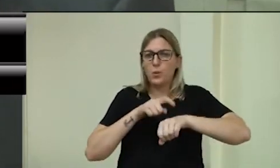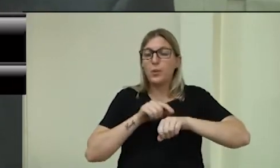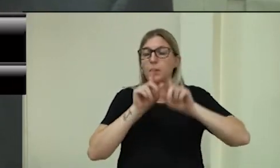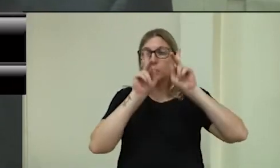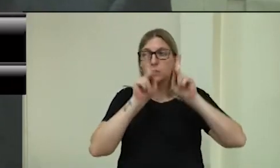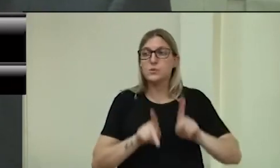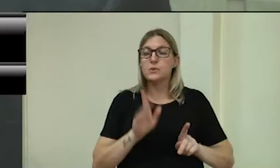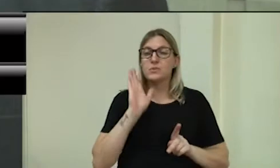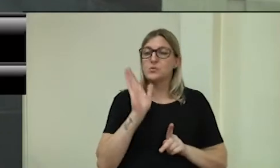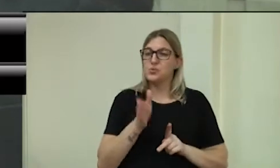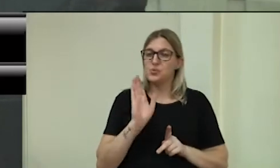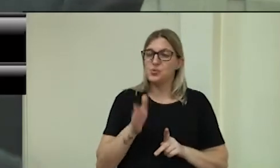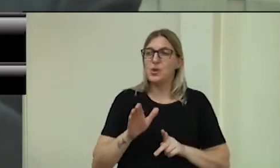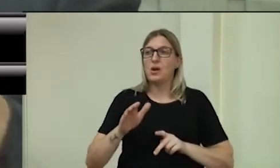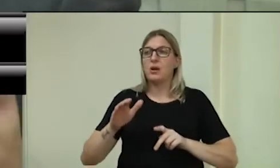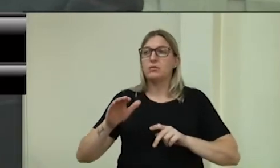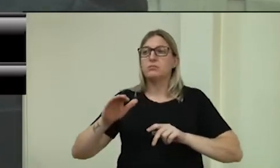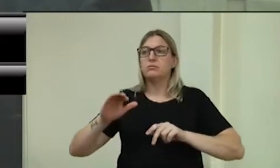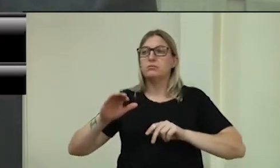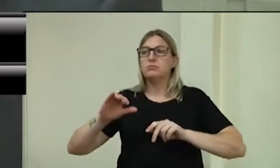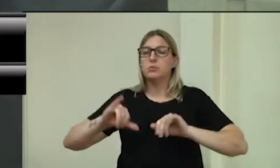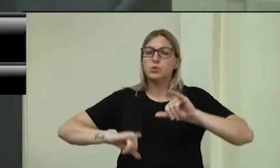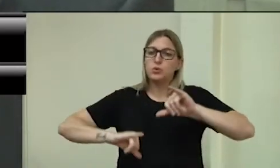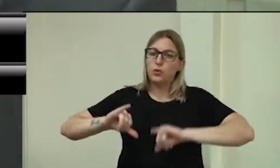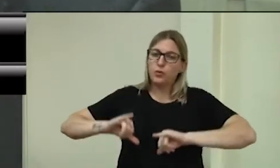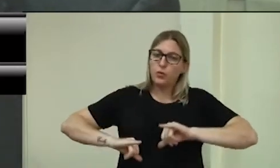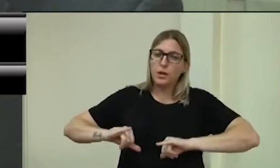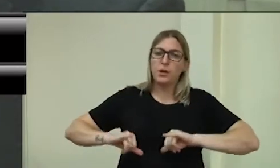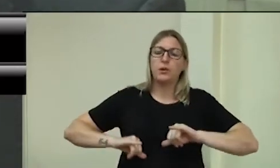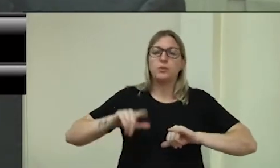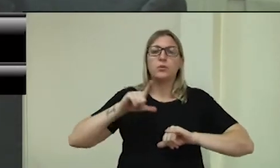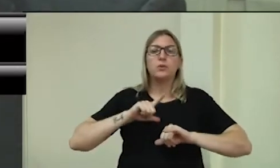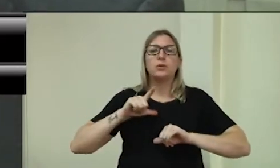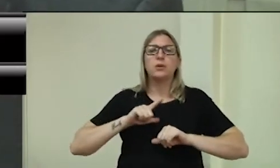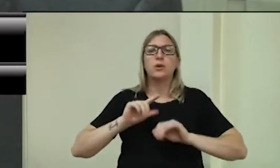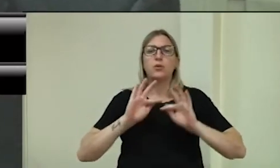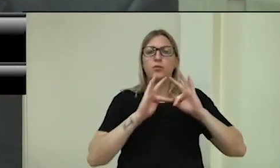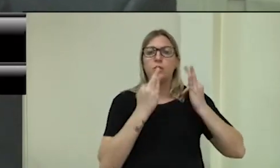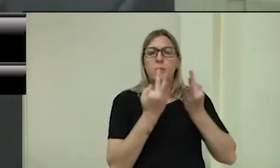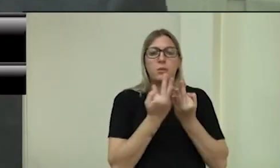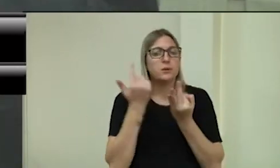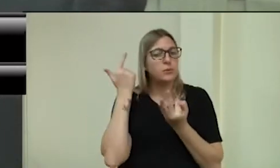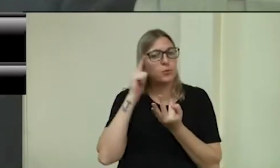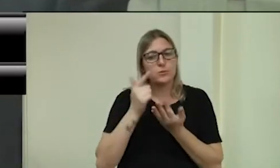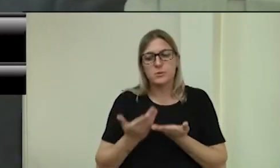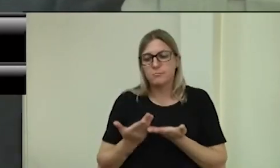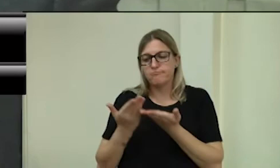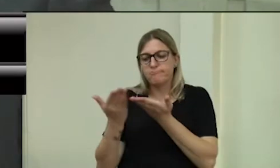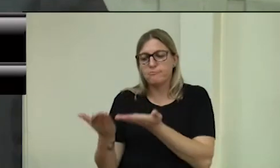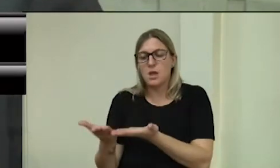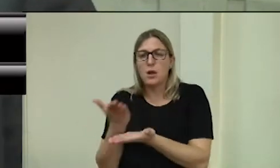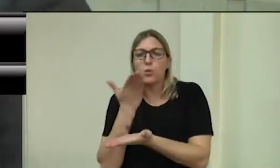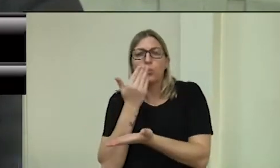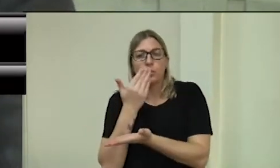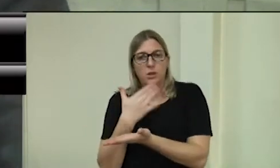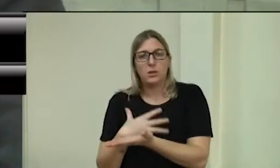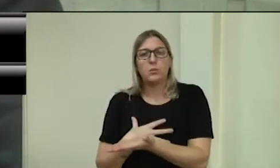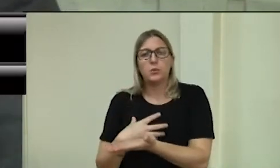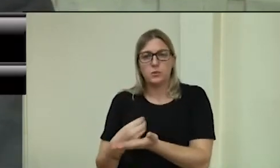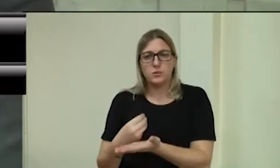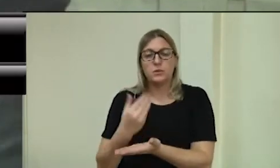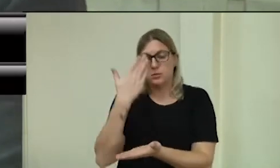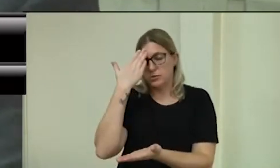fragilizadas. Quando a gente tem situações onde tem famílias que não tem como alimentar os seus filhos, acredito que seja uma grande